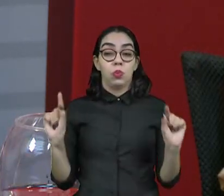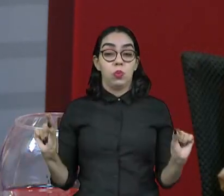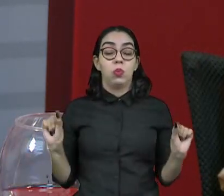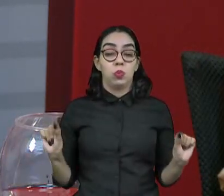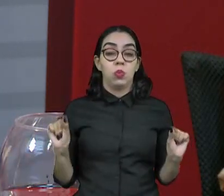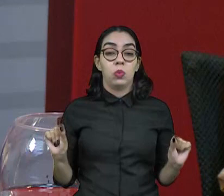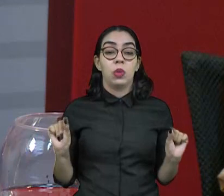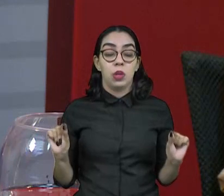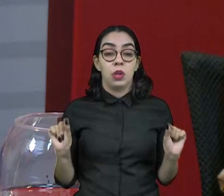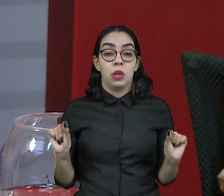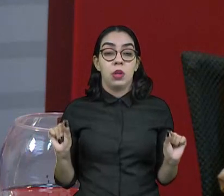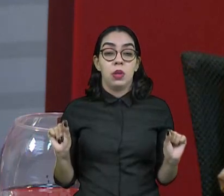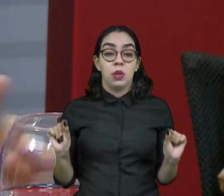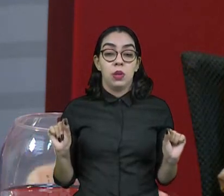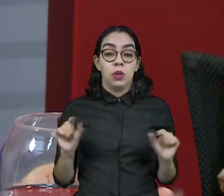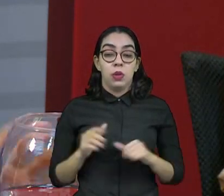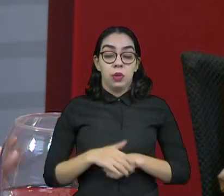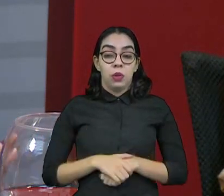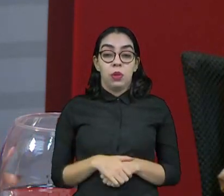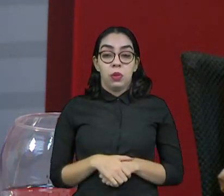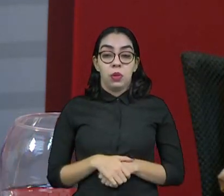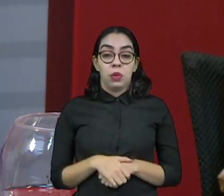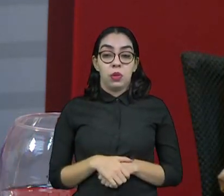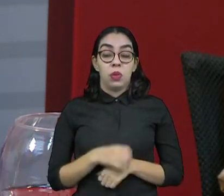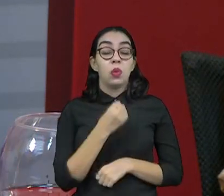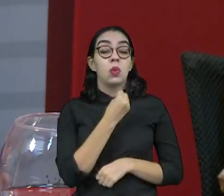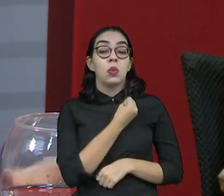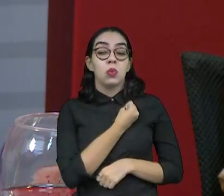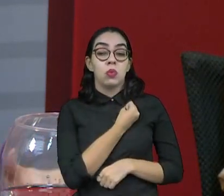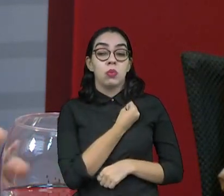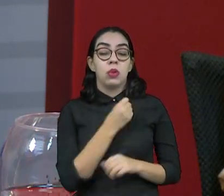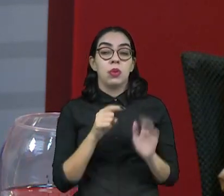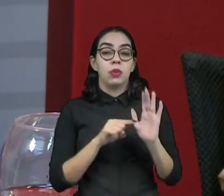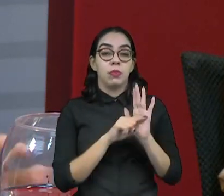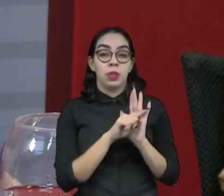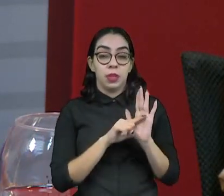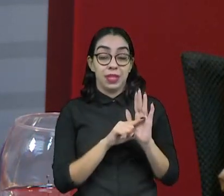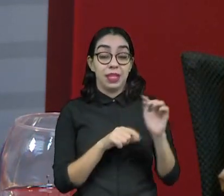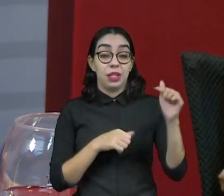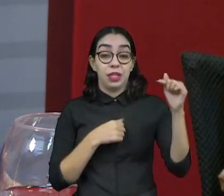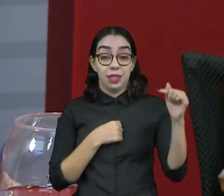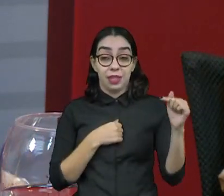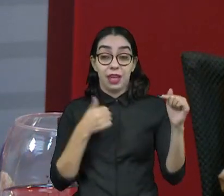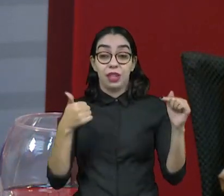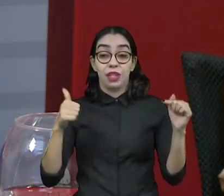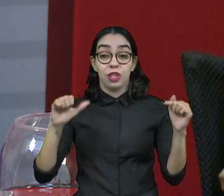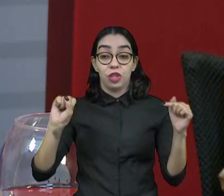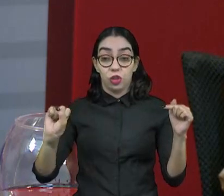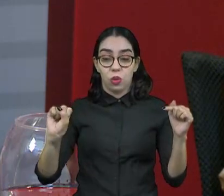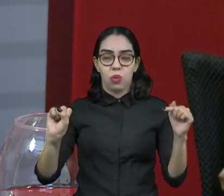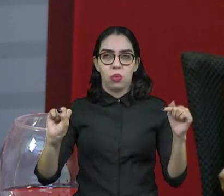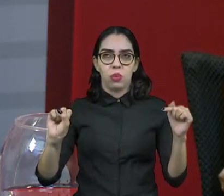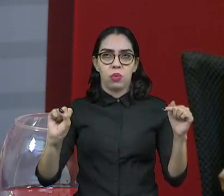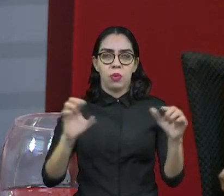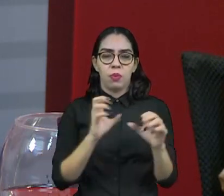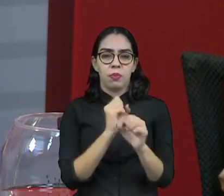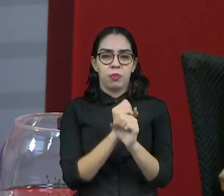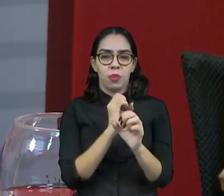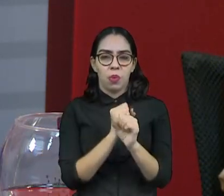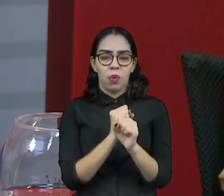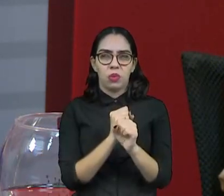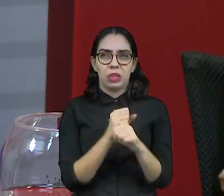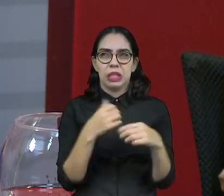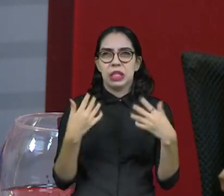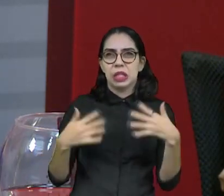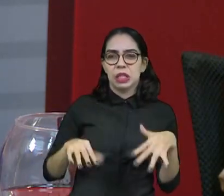se colocava uma diferença muito grande entre os números das pesquisas de sete a dezoito pontos. Aí as pessoas diziam, eu ouvi muito, tem alguma